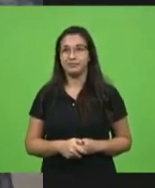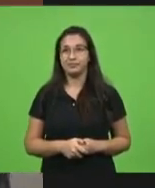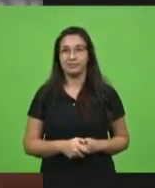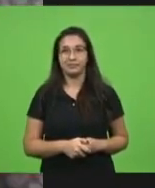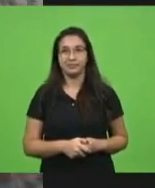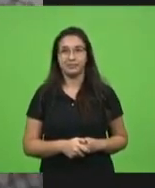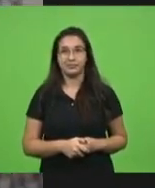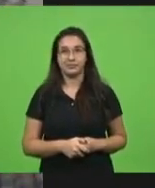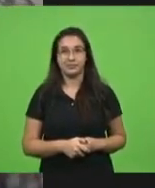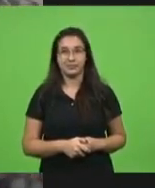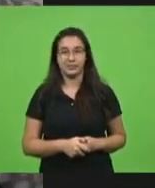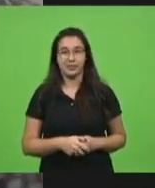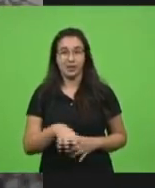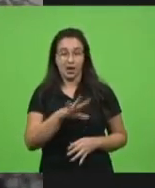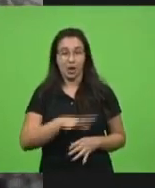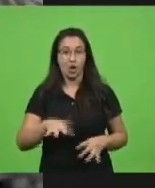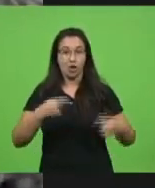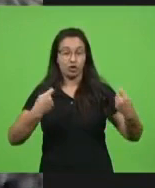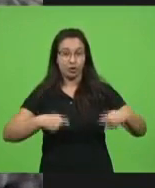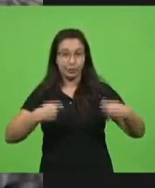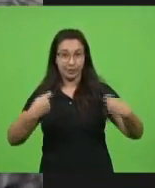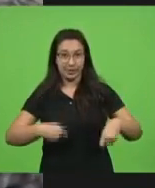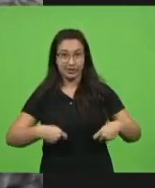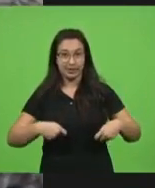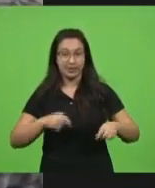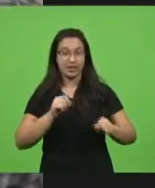isso que nós precisamos fazer